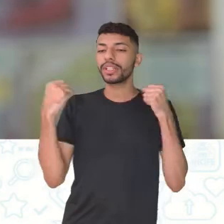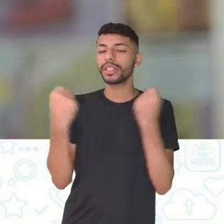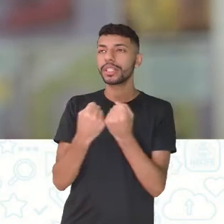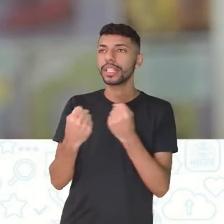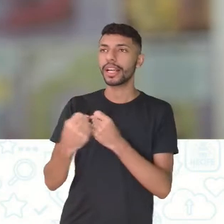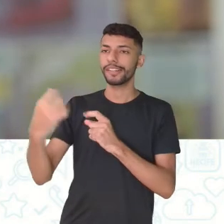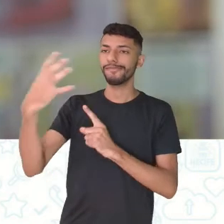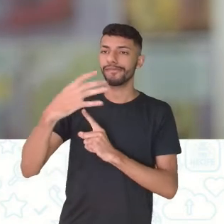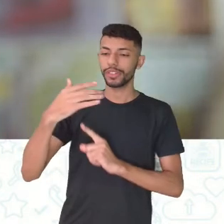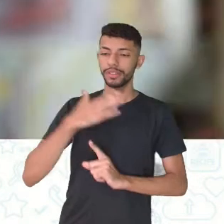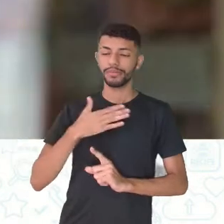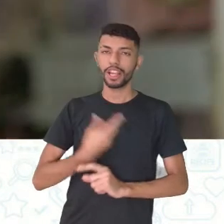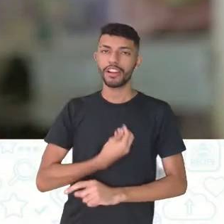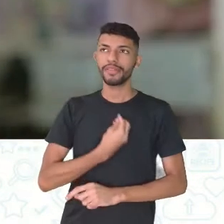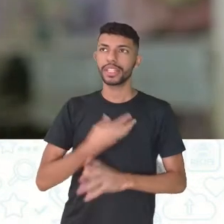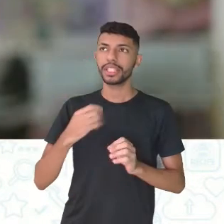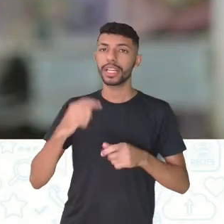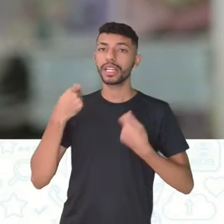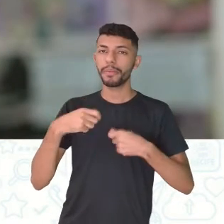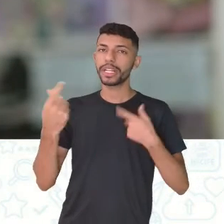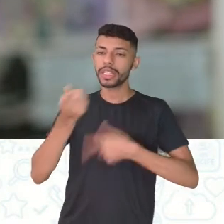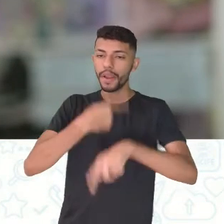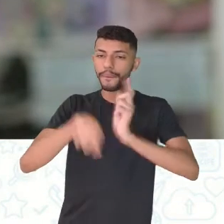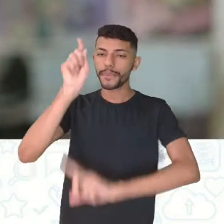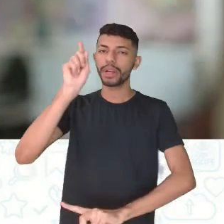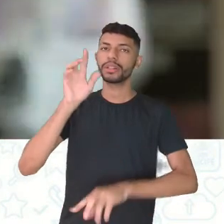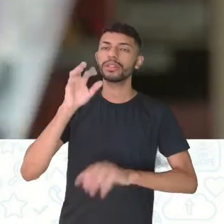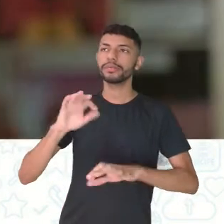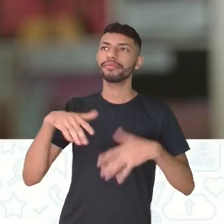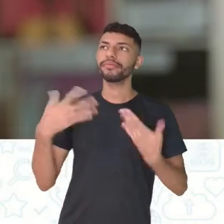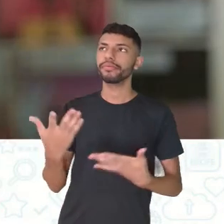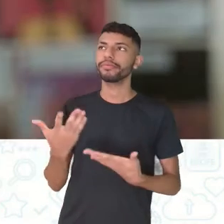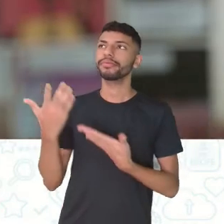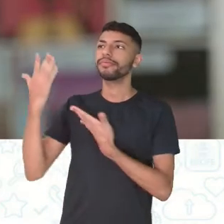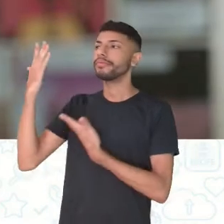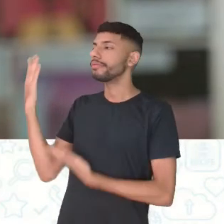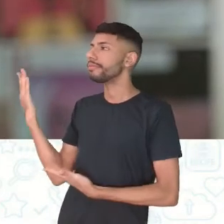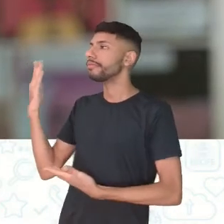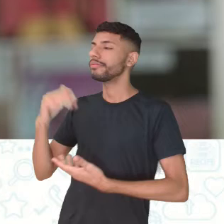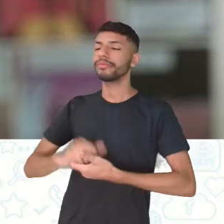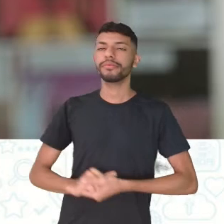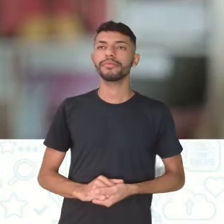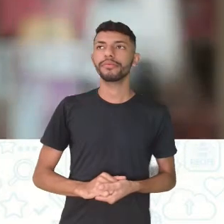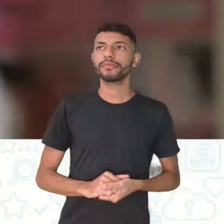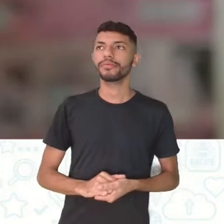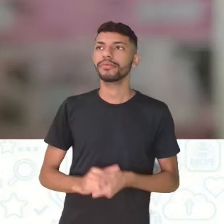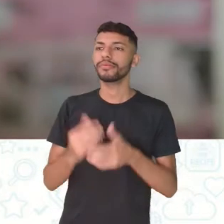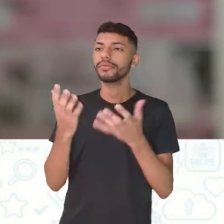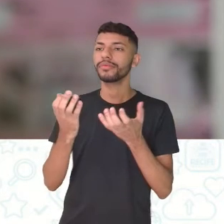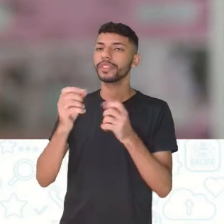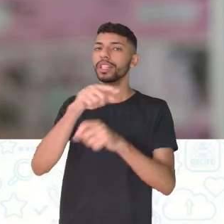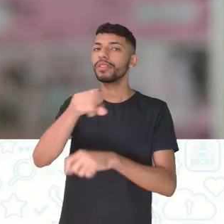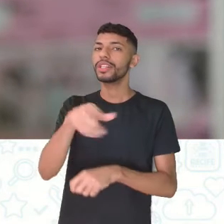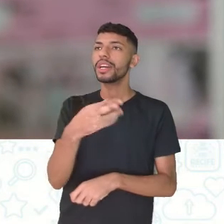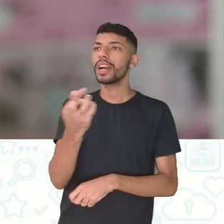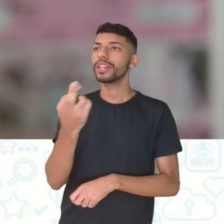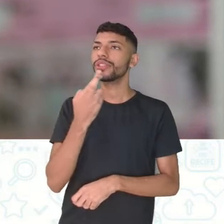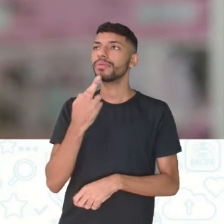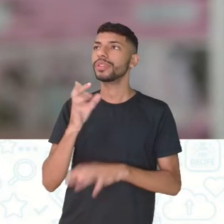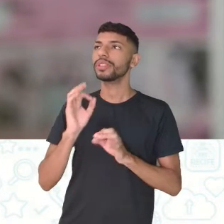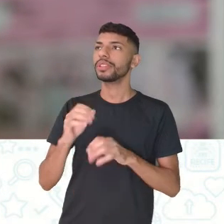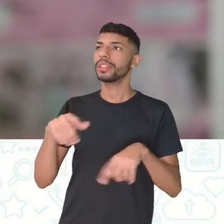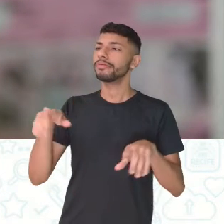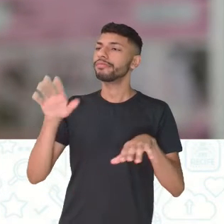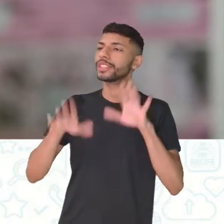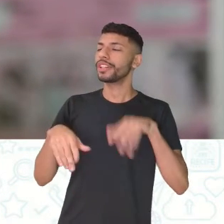impondo pra mim, e eu tive que vencer. E essas dificuldades me edificaram. Ou seja, eu quero que você me responda aí, de repente, até